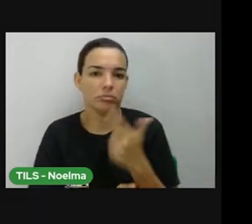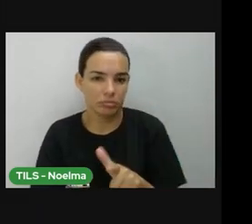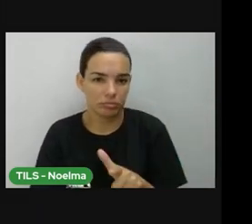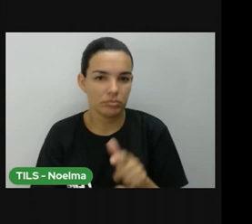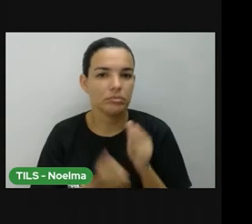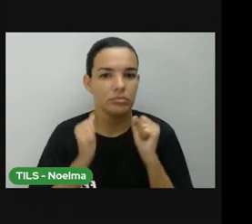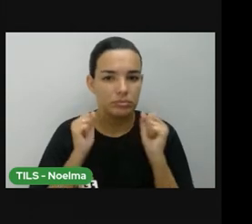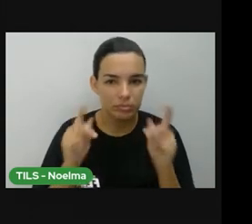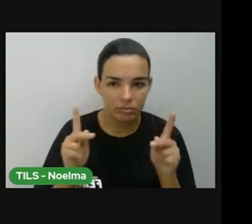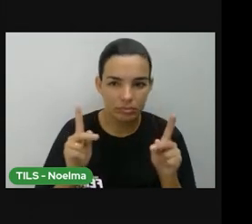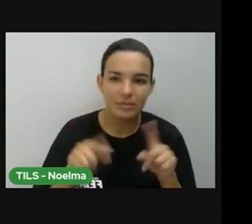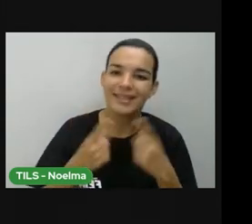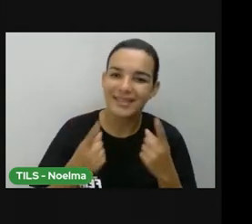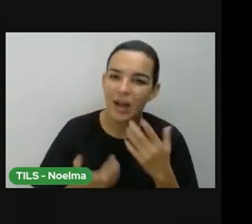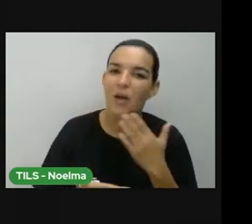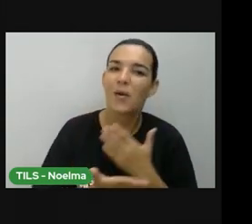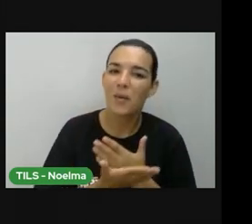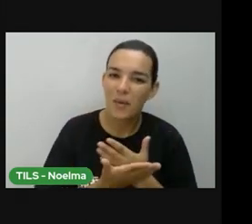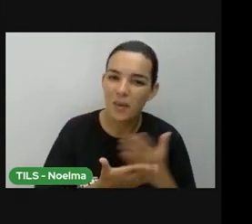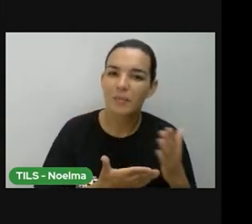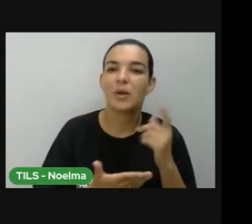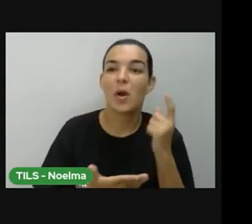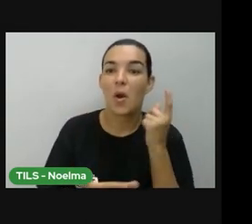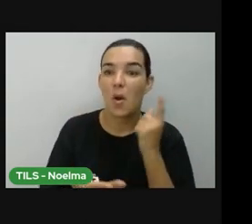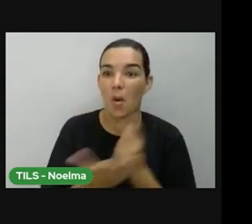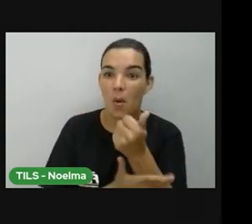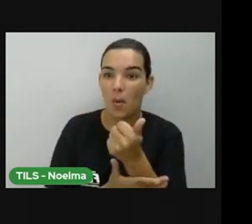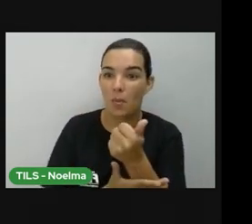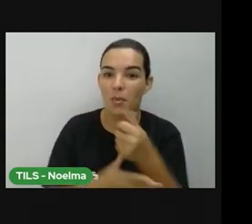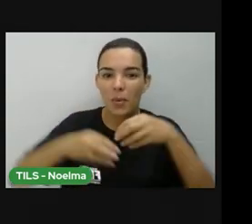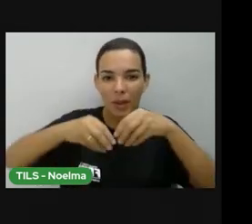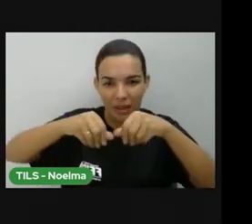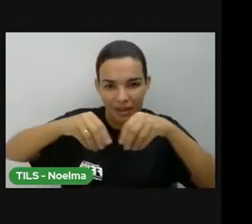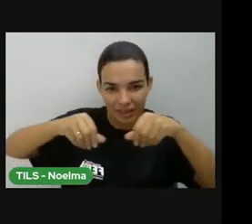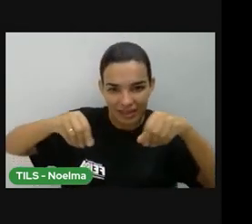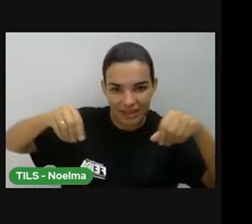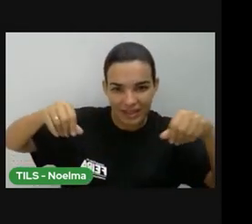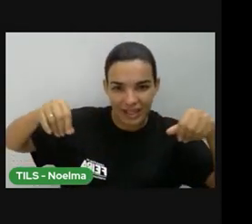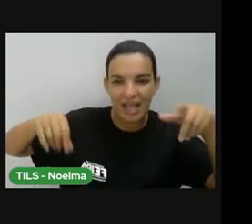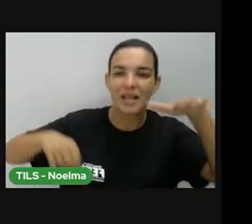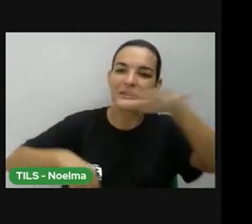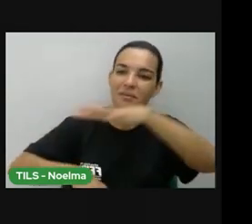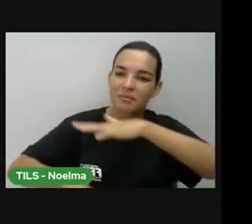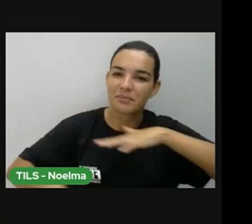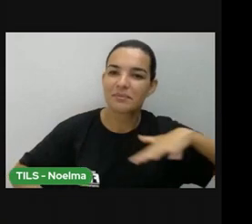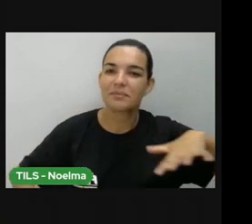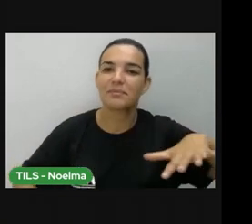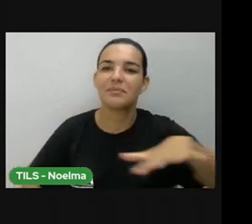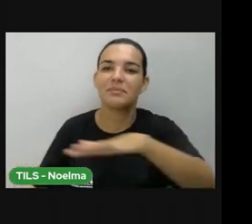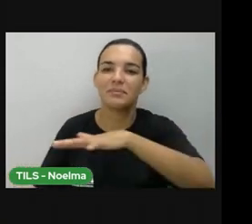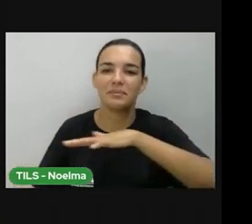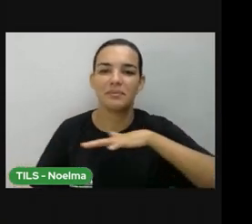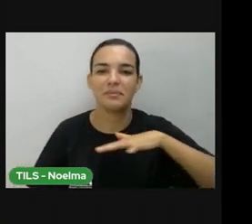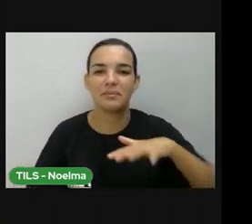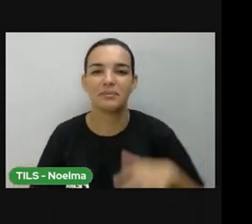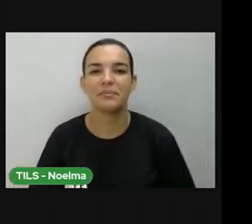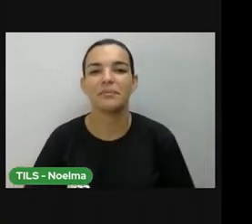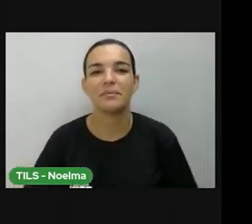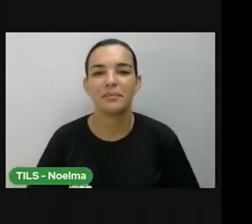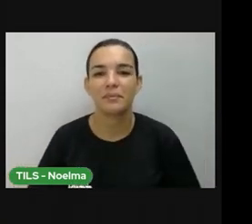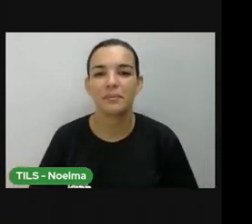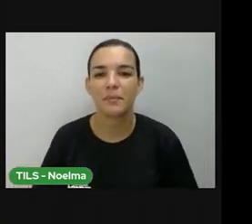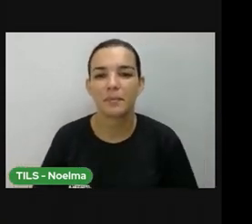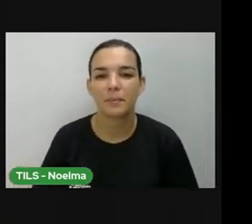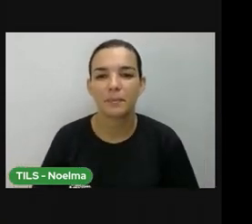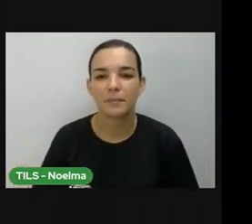gente fizer, aí, comprou essa área, pintou essa área, 10 tarefas de terra, daqui da estrada, tem que ir, em cima, eu tenho, estrada, passada, e